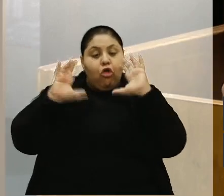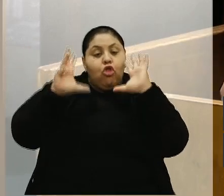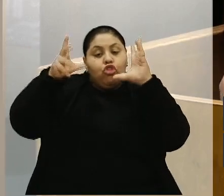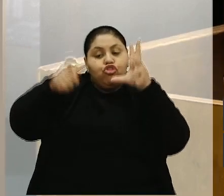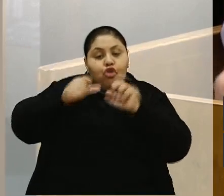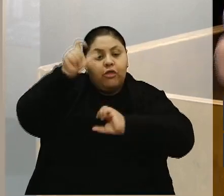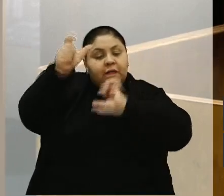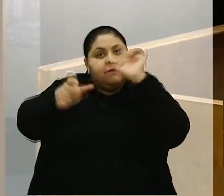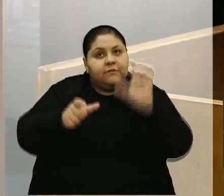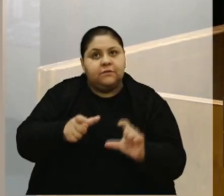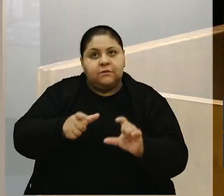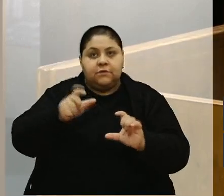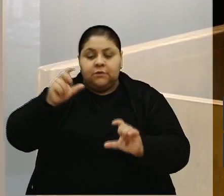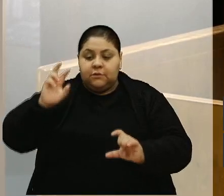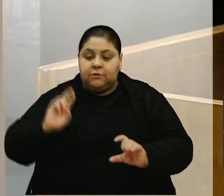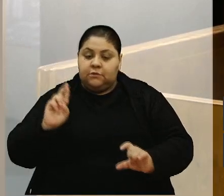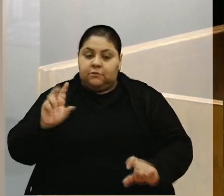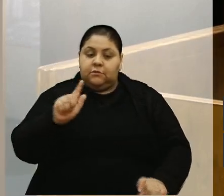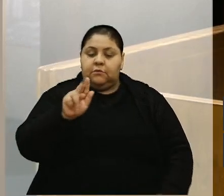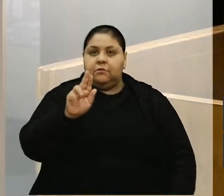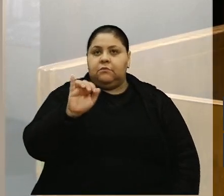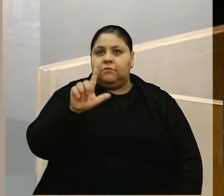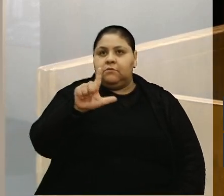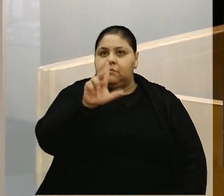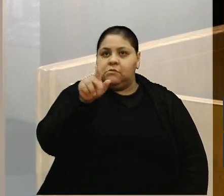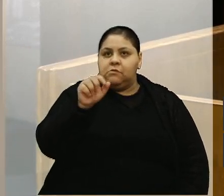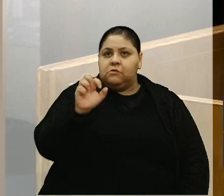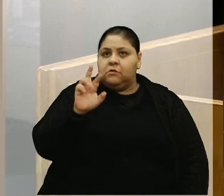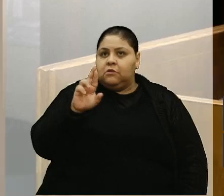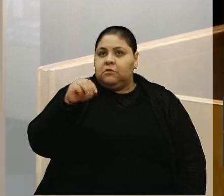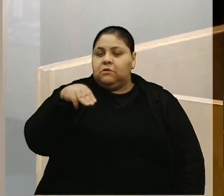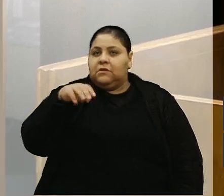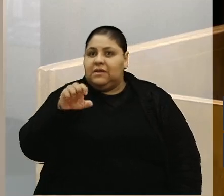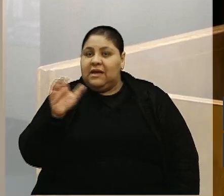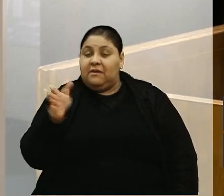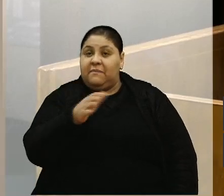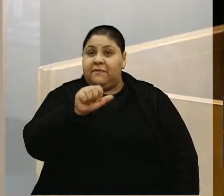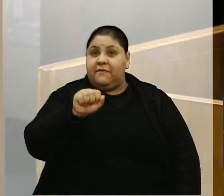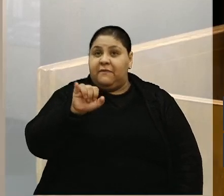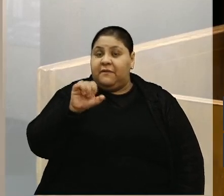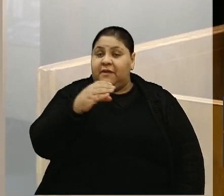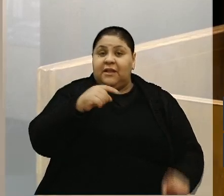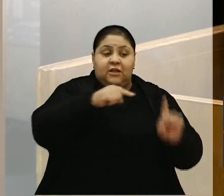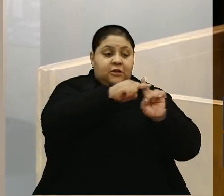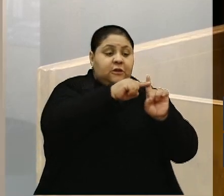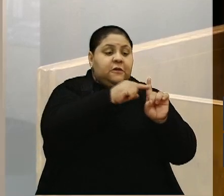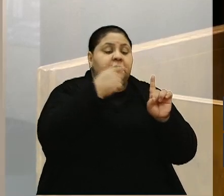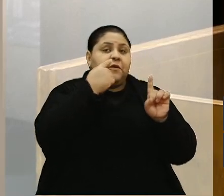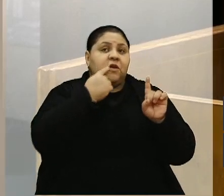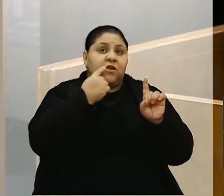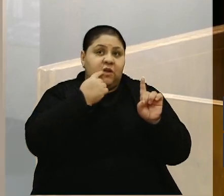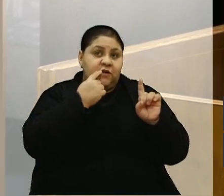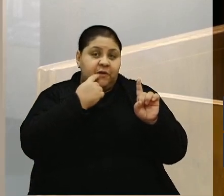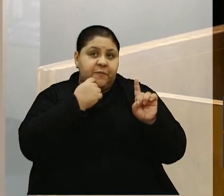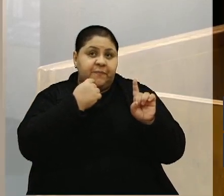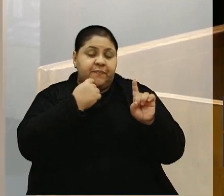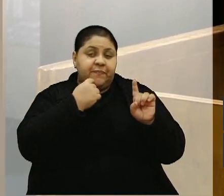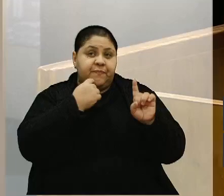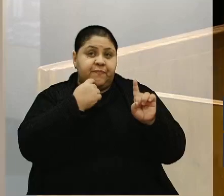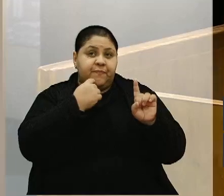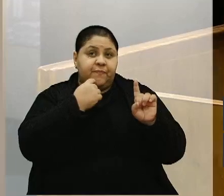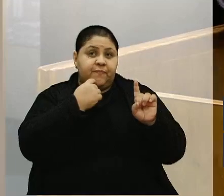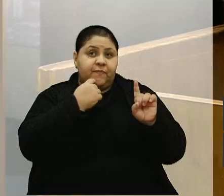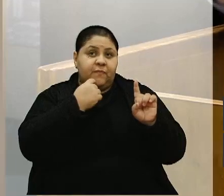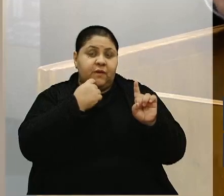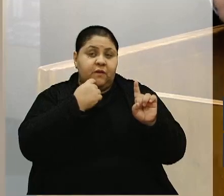pessoas em nome de Guilherme Sartor, da SIC, da Cruz Vermelha, da Anel Sousa, que é vice ali, que